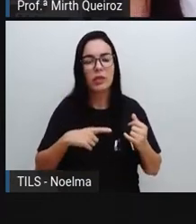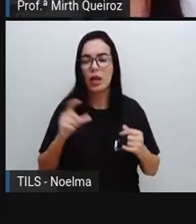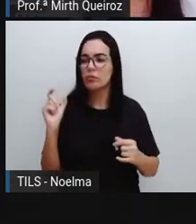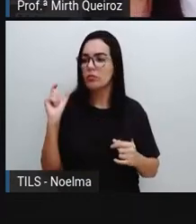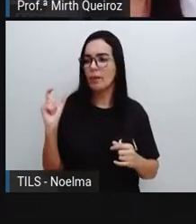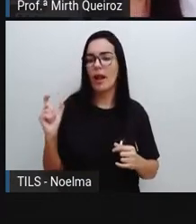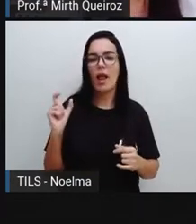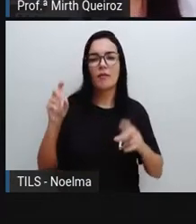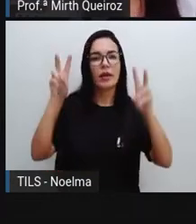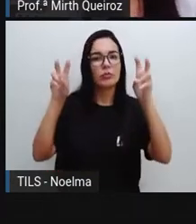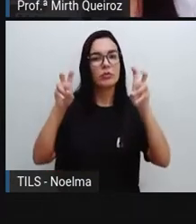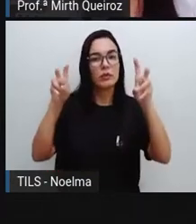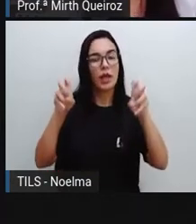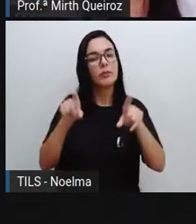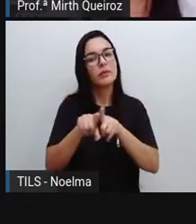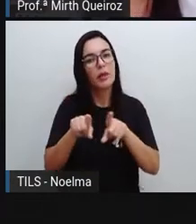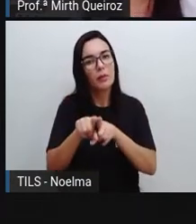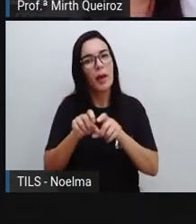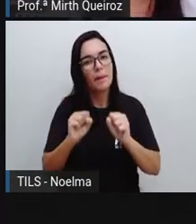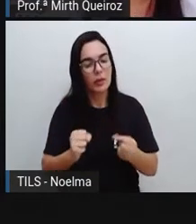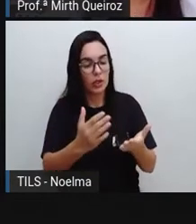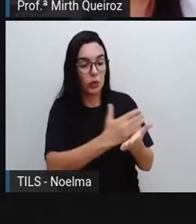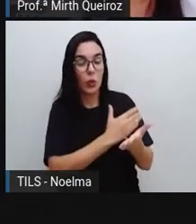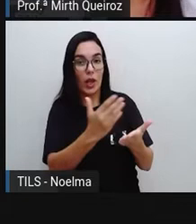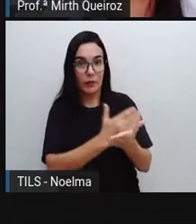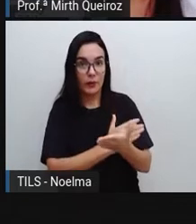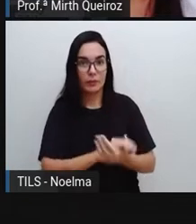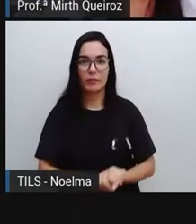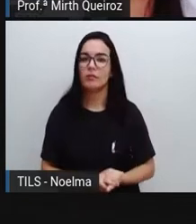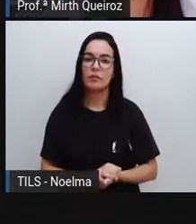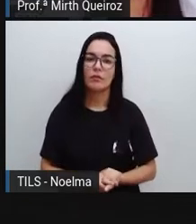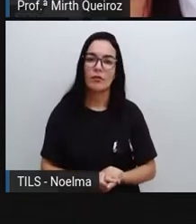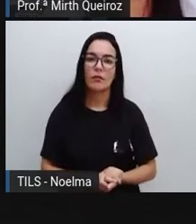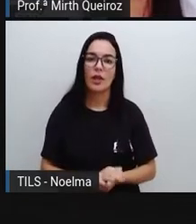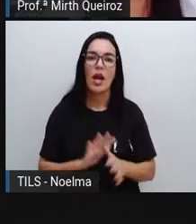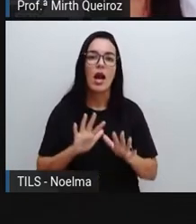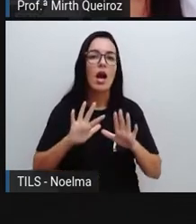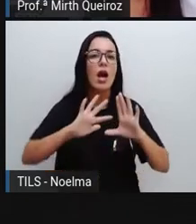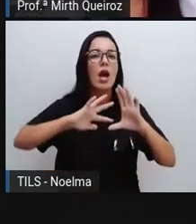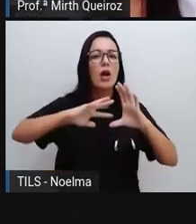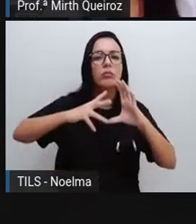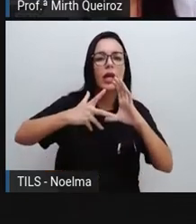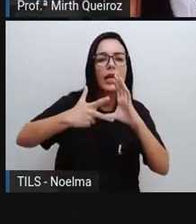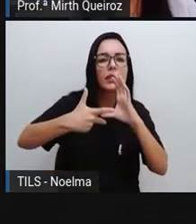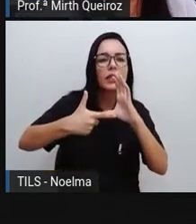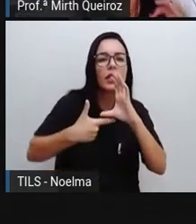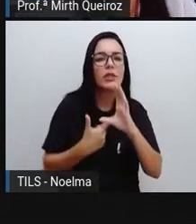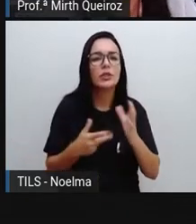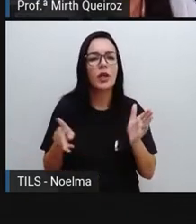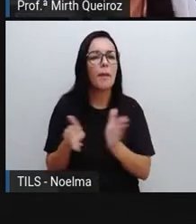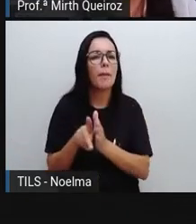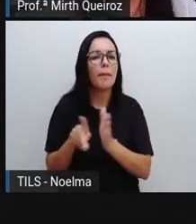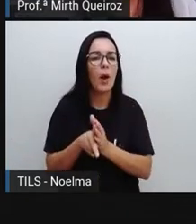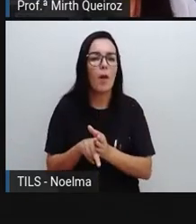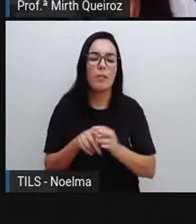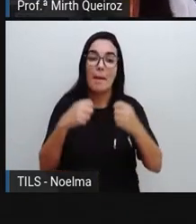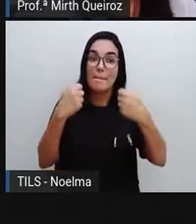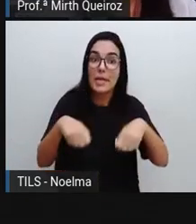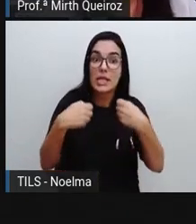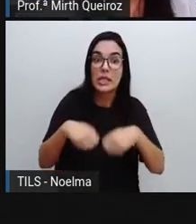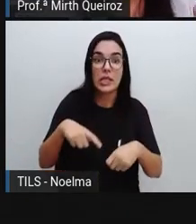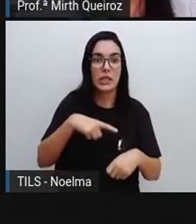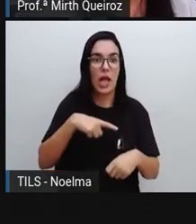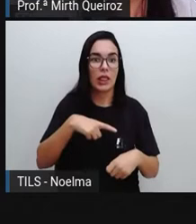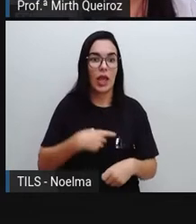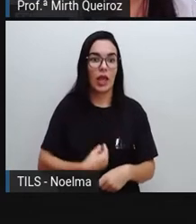como acontece com os verbetes de enciclopédia. Quais os elementos do verbete? O que tem que ter no verbete?